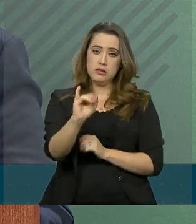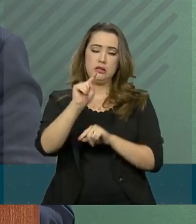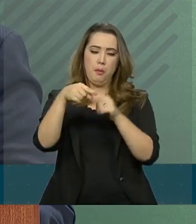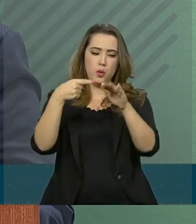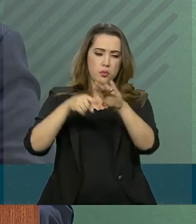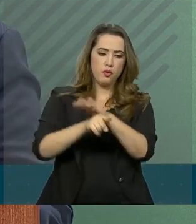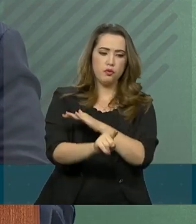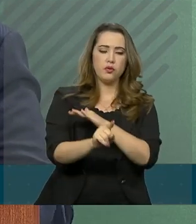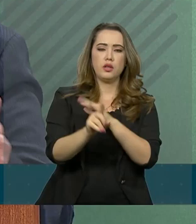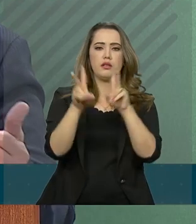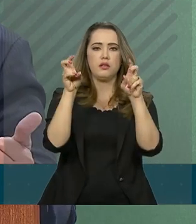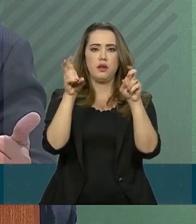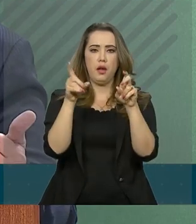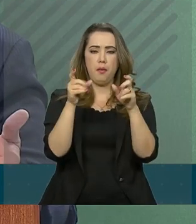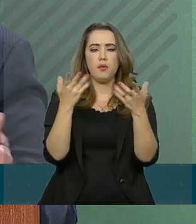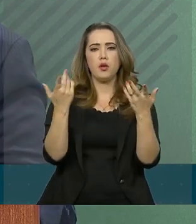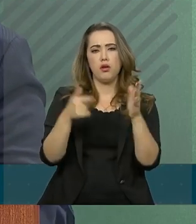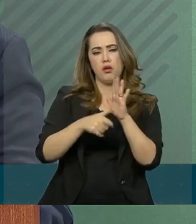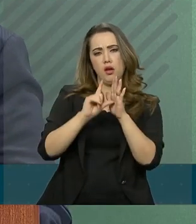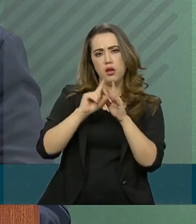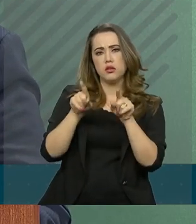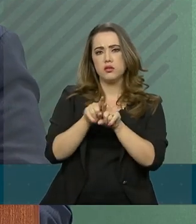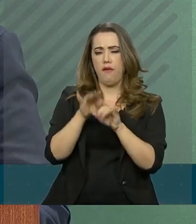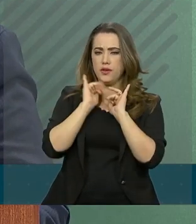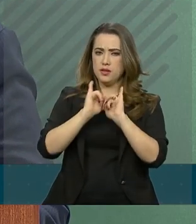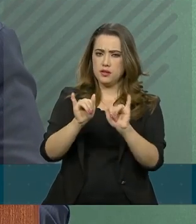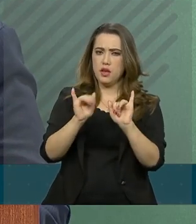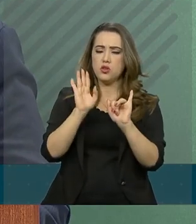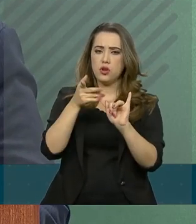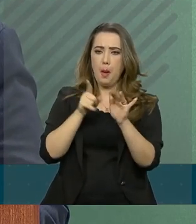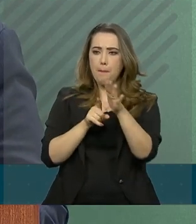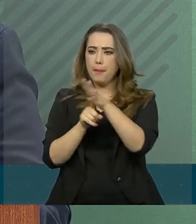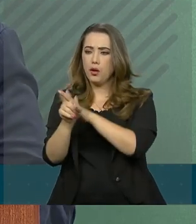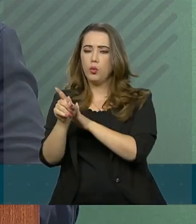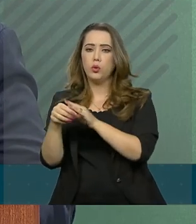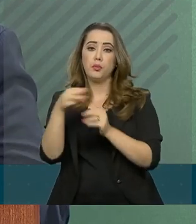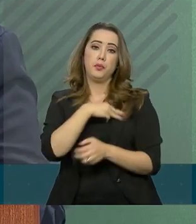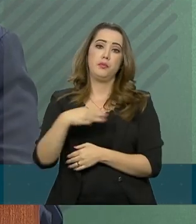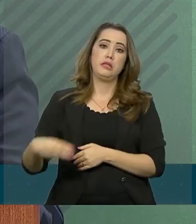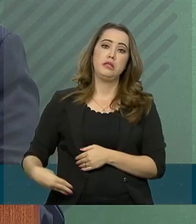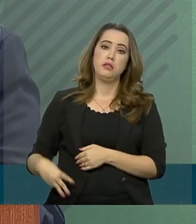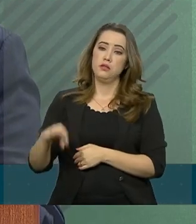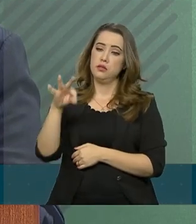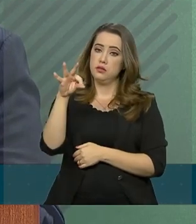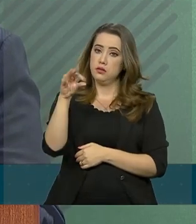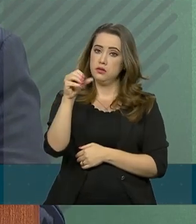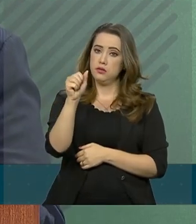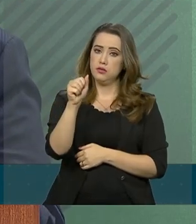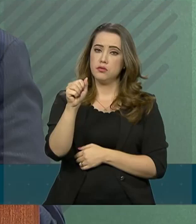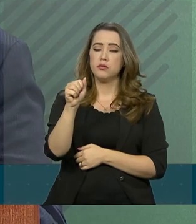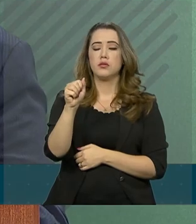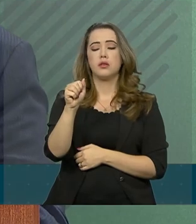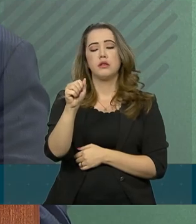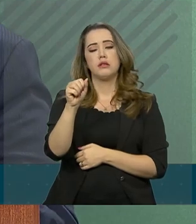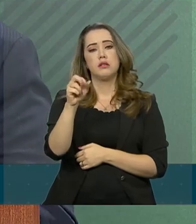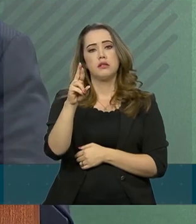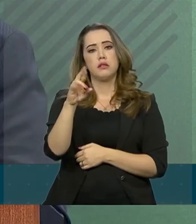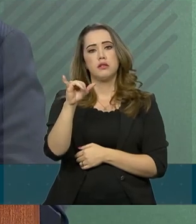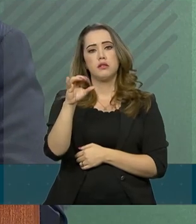aprofundar, dirija, como foi dito, inclusive, ontem, a pergunta ao ministro Tarcísio, que é o coordenador das informações,